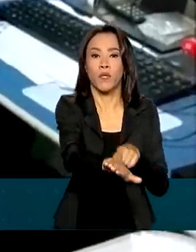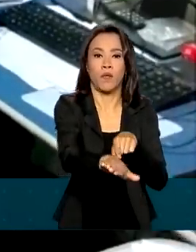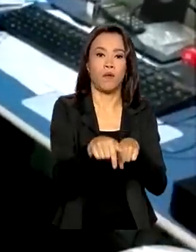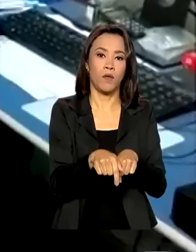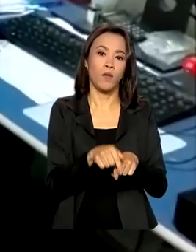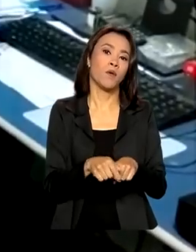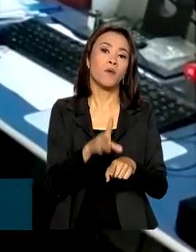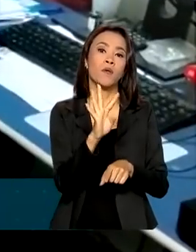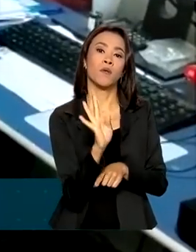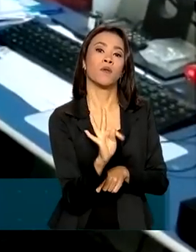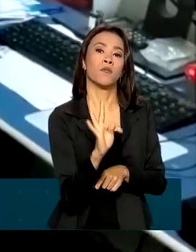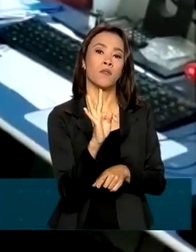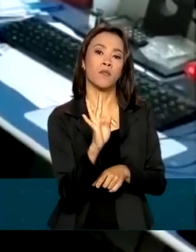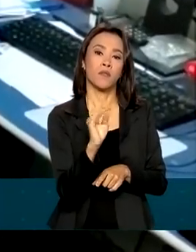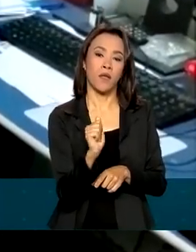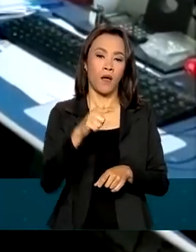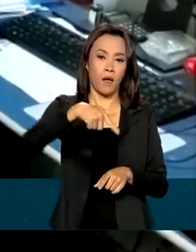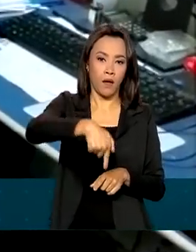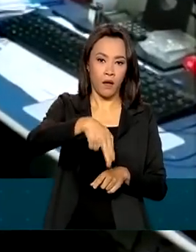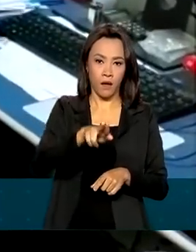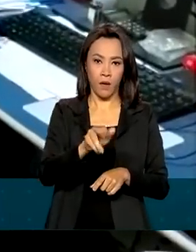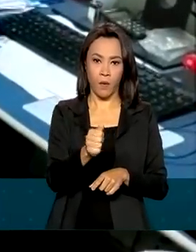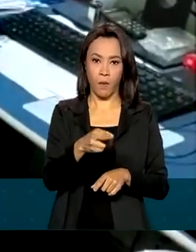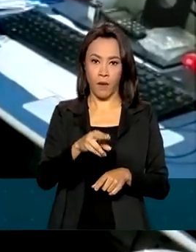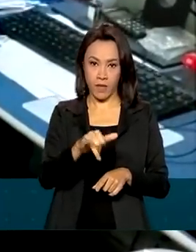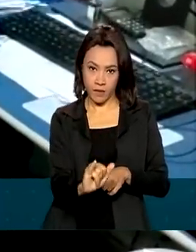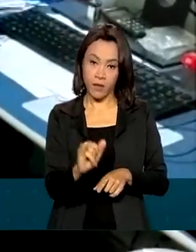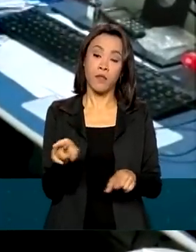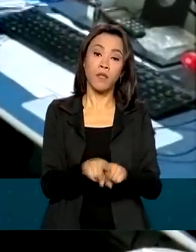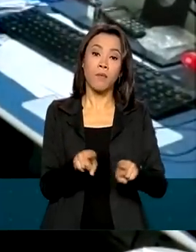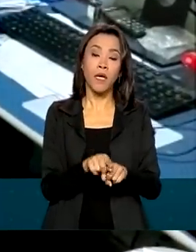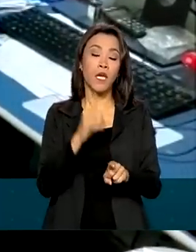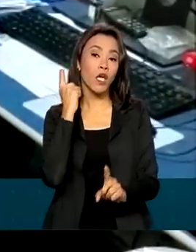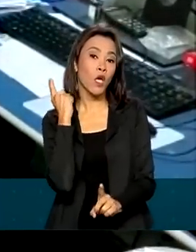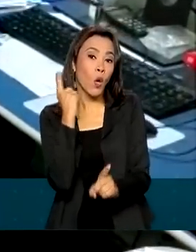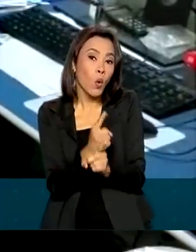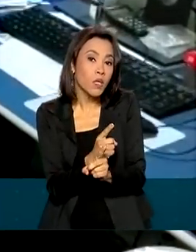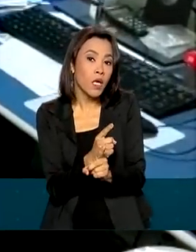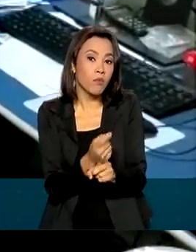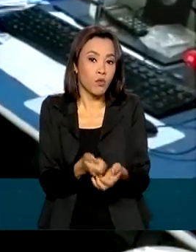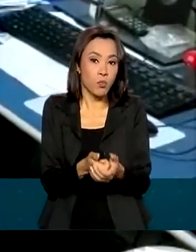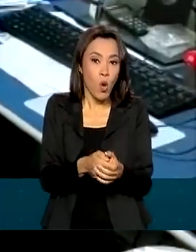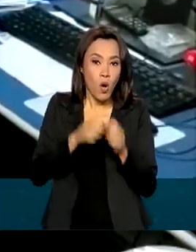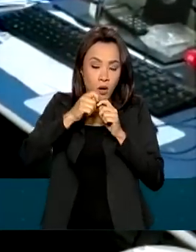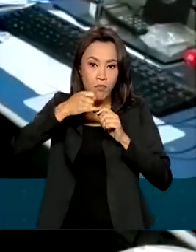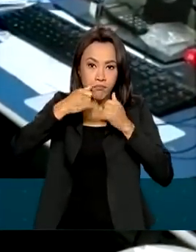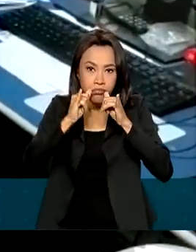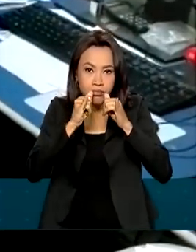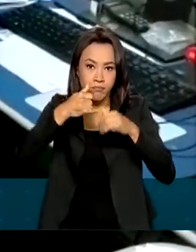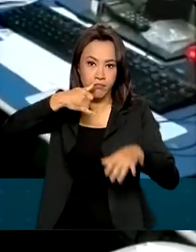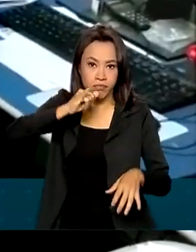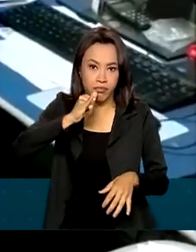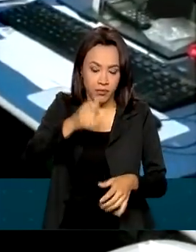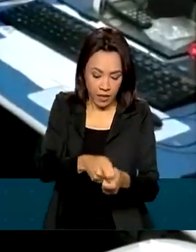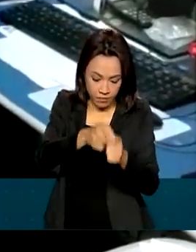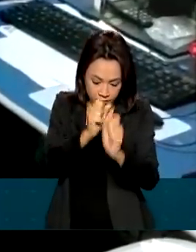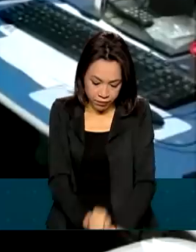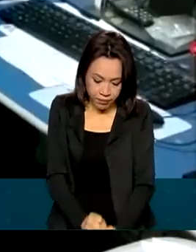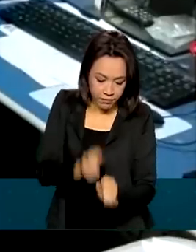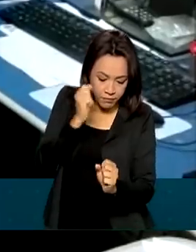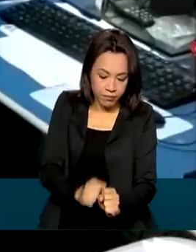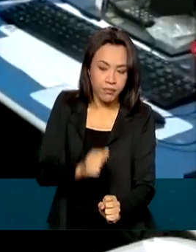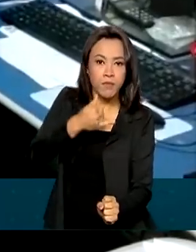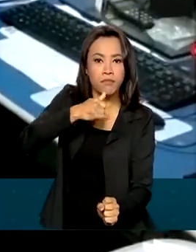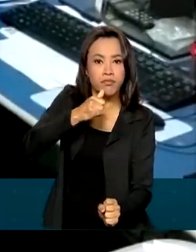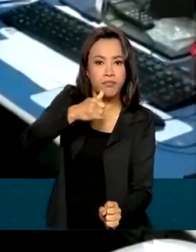disso, acoplada à lancha, encontramos também, localizamos o motor Yamaha, 40 HP